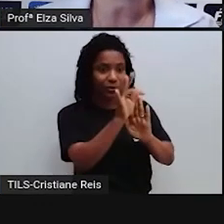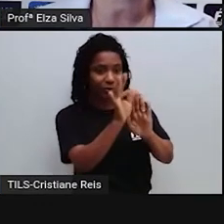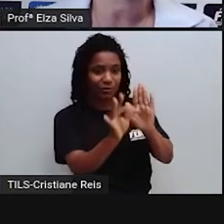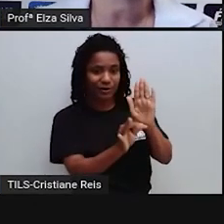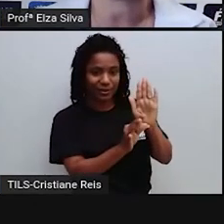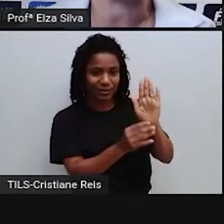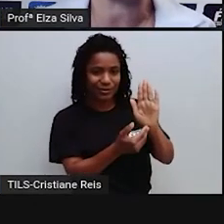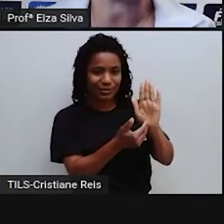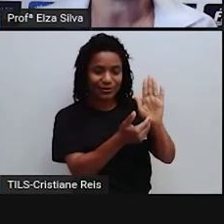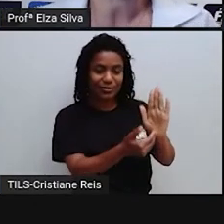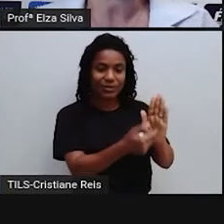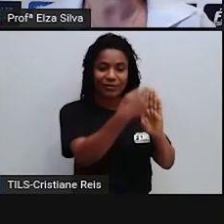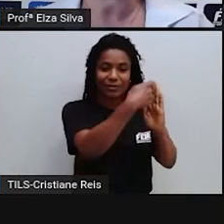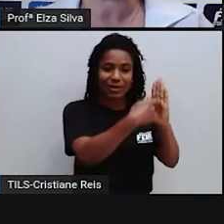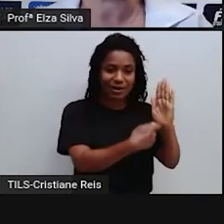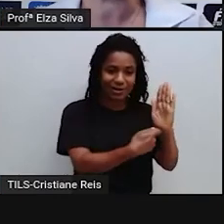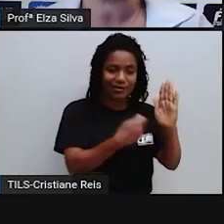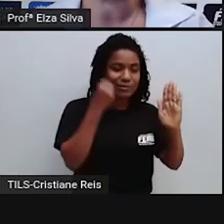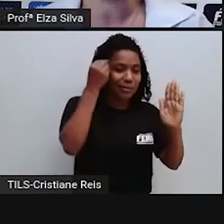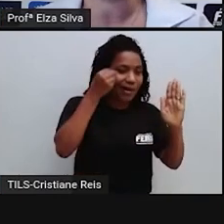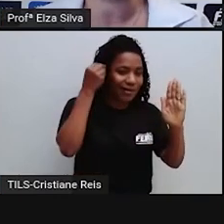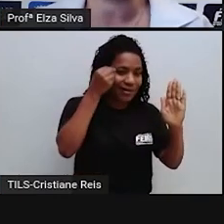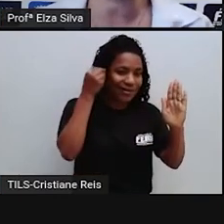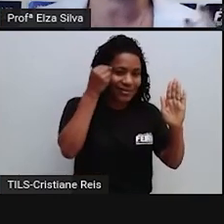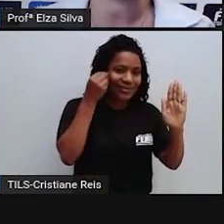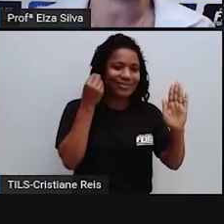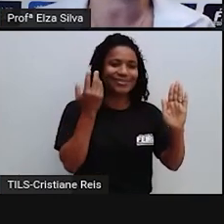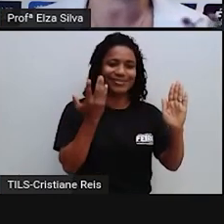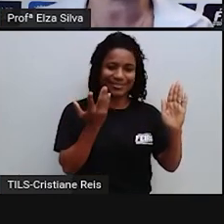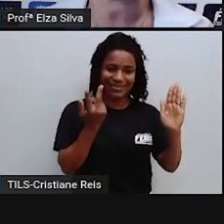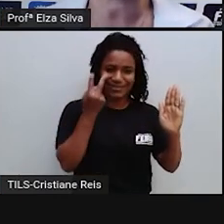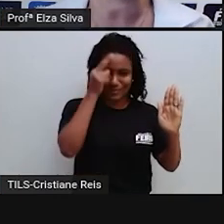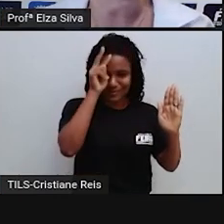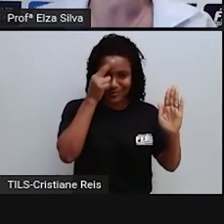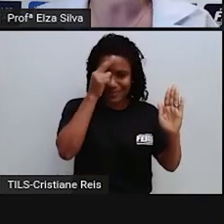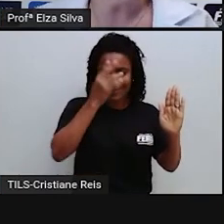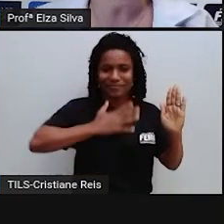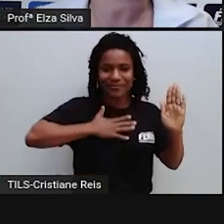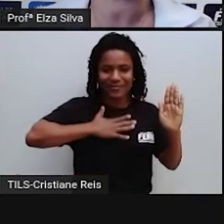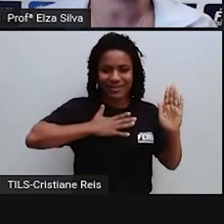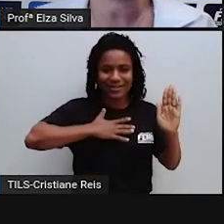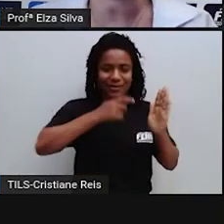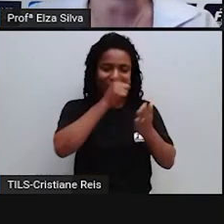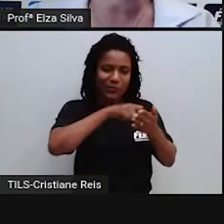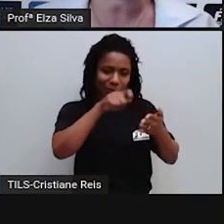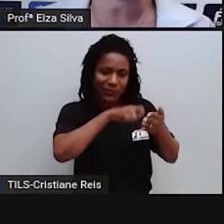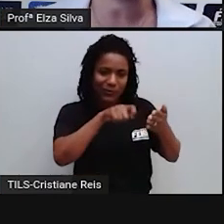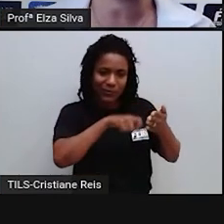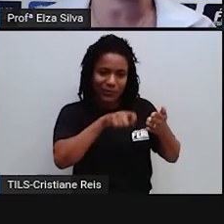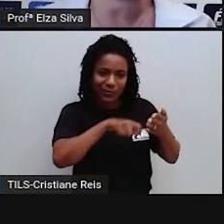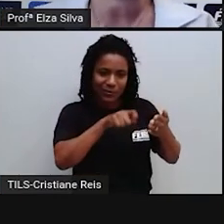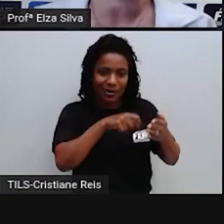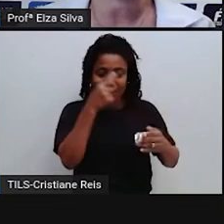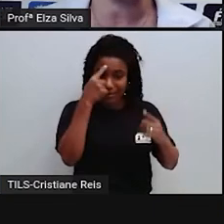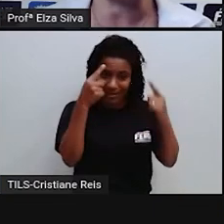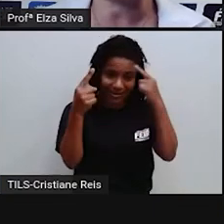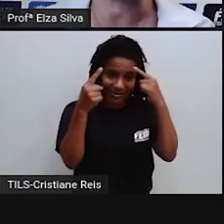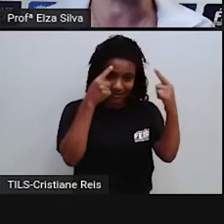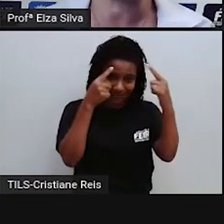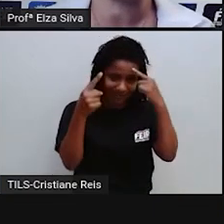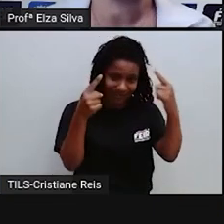relato Pessoal Contando Sobre essa memória Tão legal Essa lembrança Que você não quer Esquecer